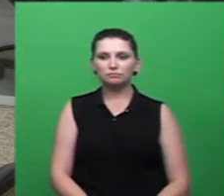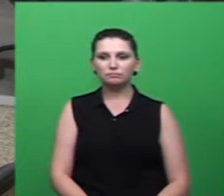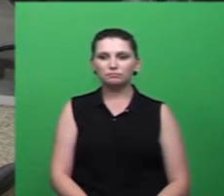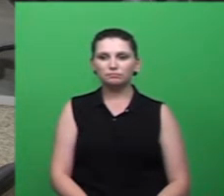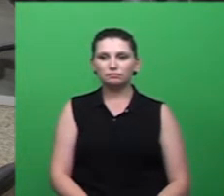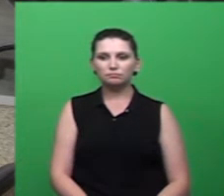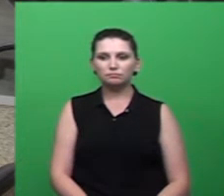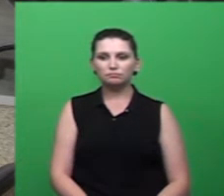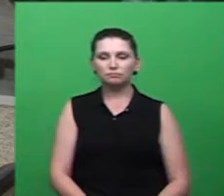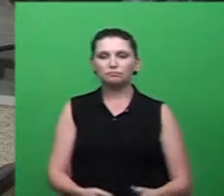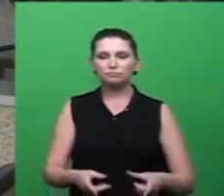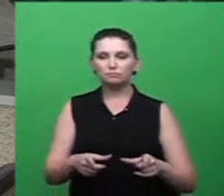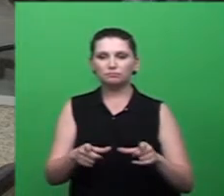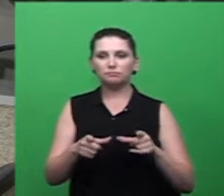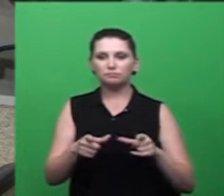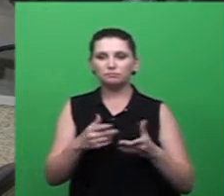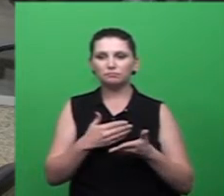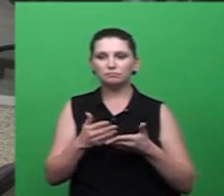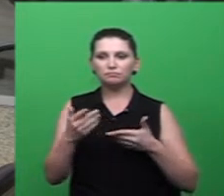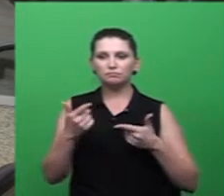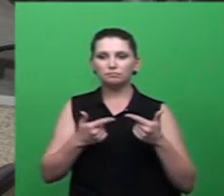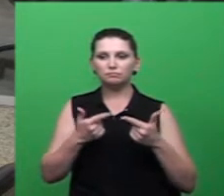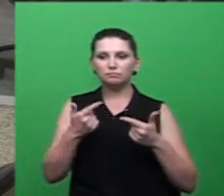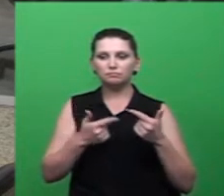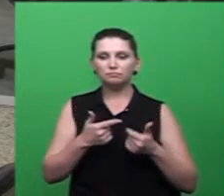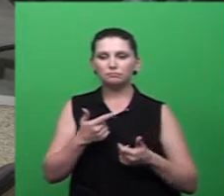O requerimento continua em discussão.